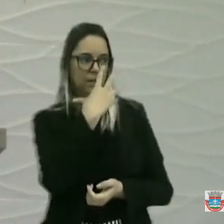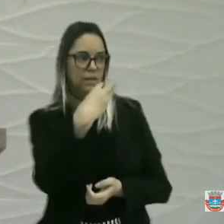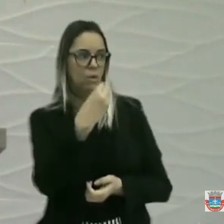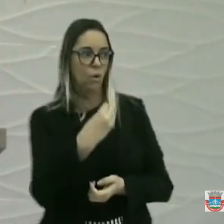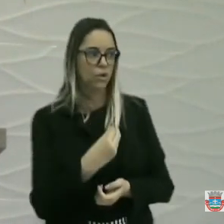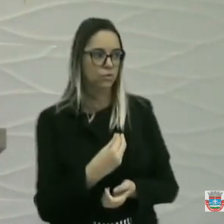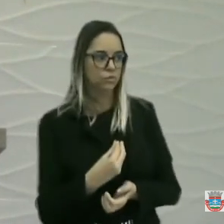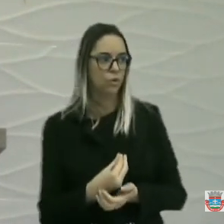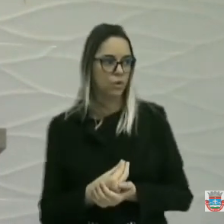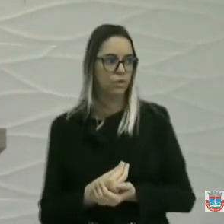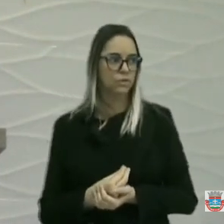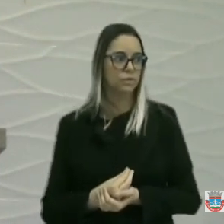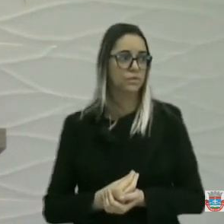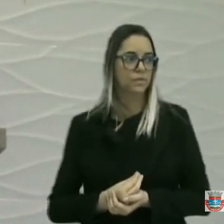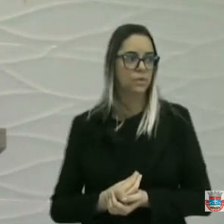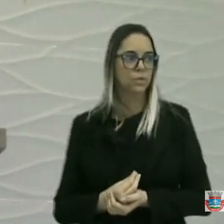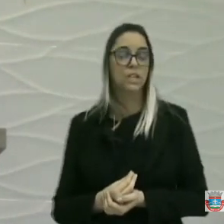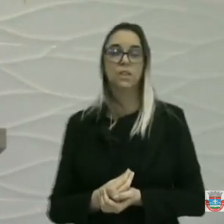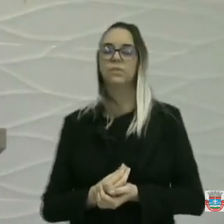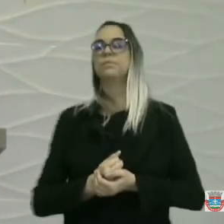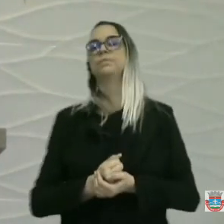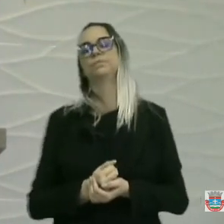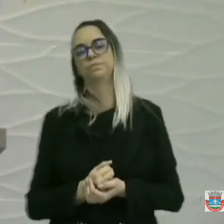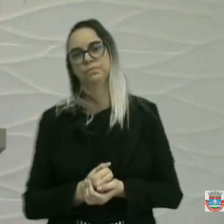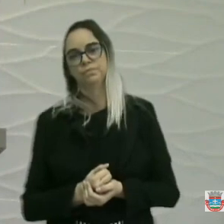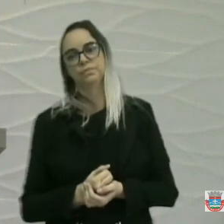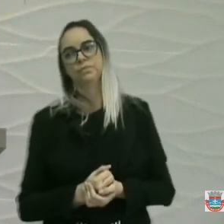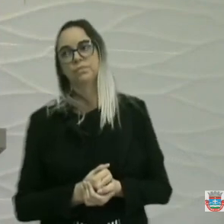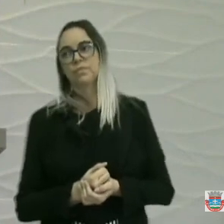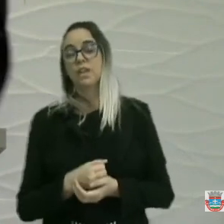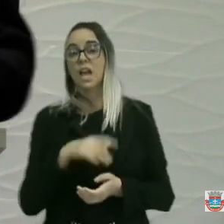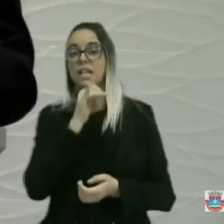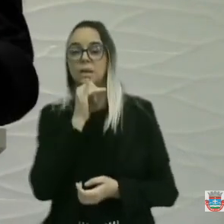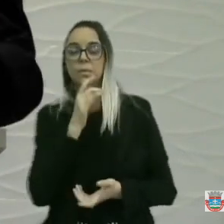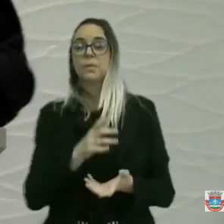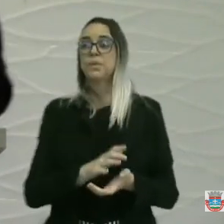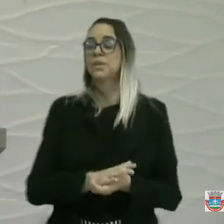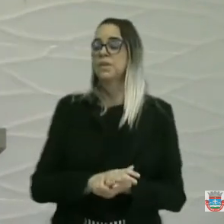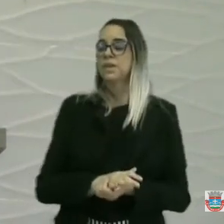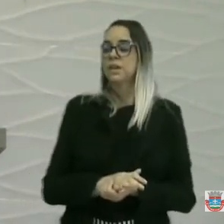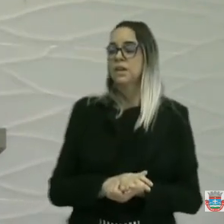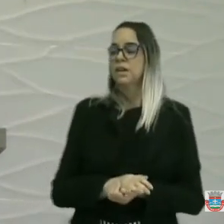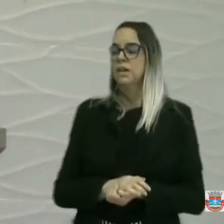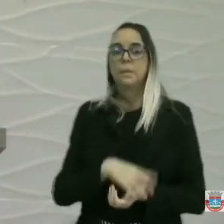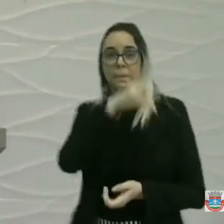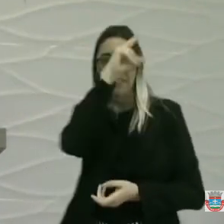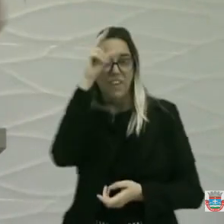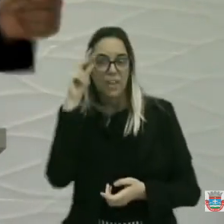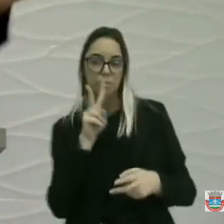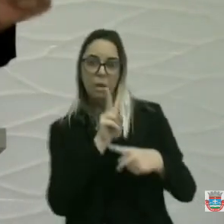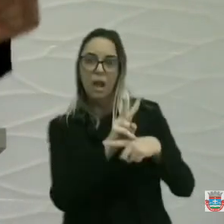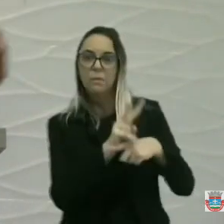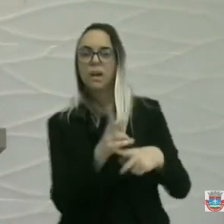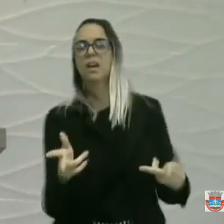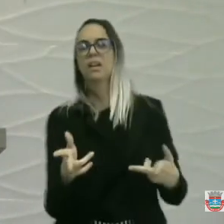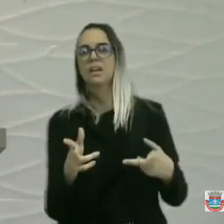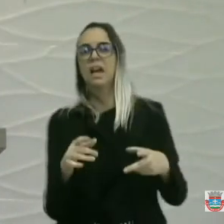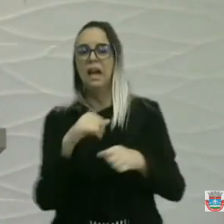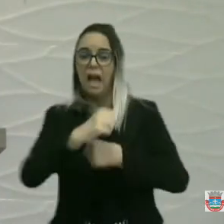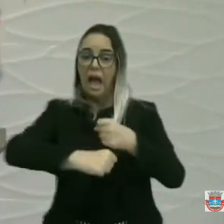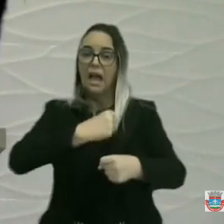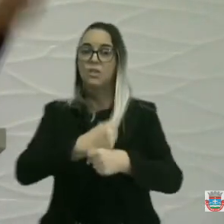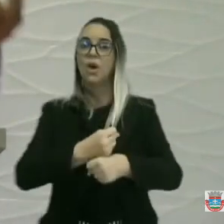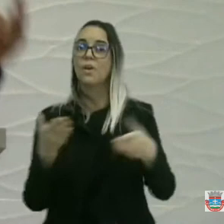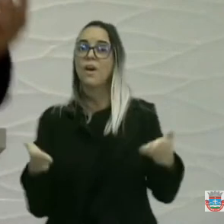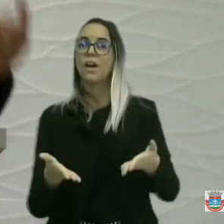Aí vem para aqui, defender o prefeito. Esse prefeito, que esse ano já jogou